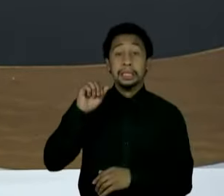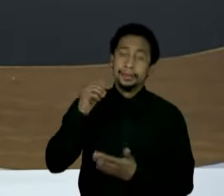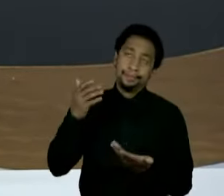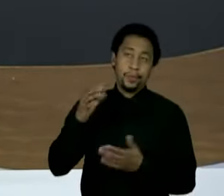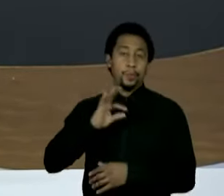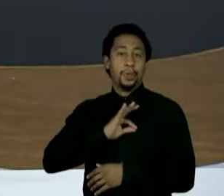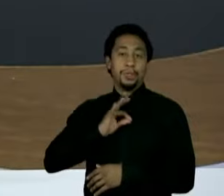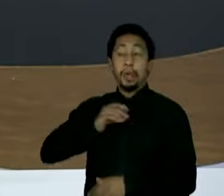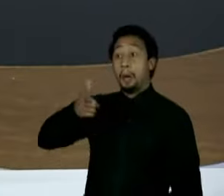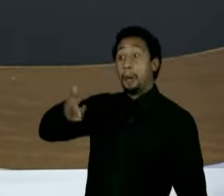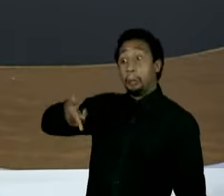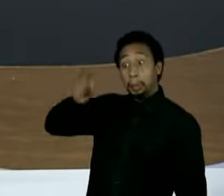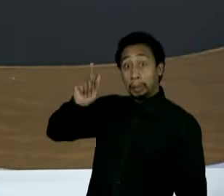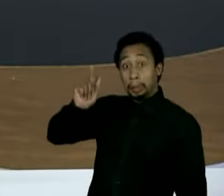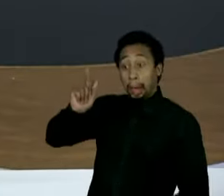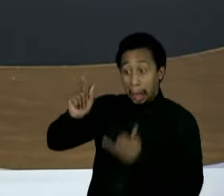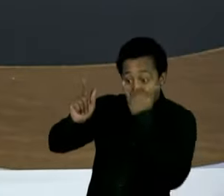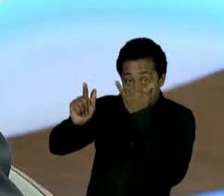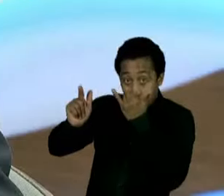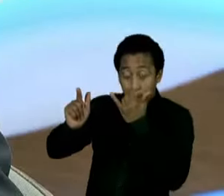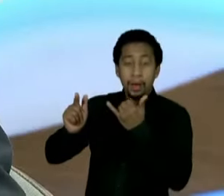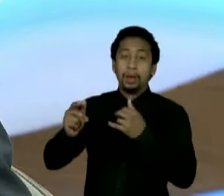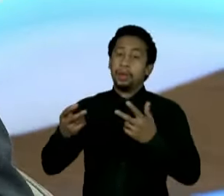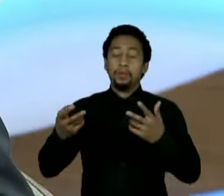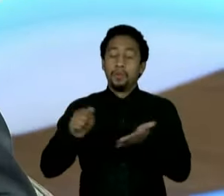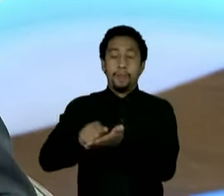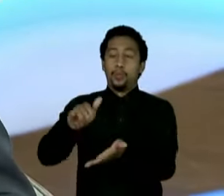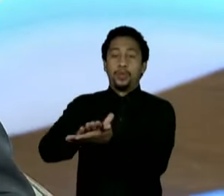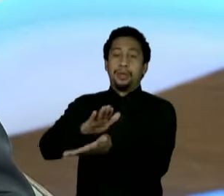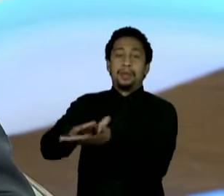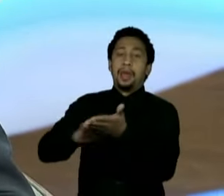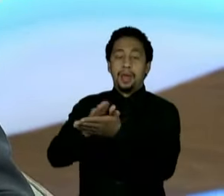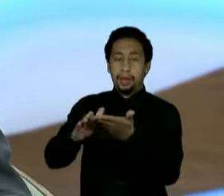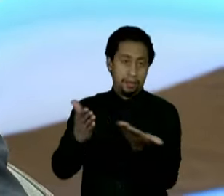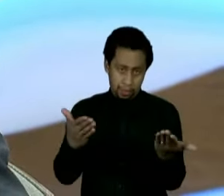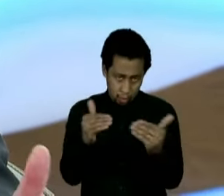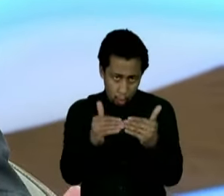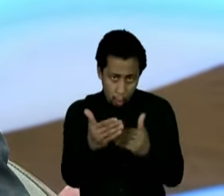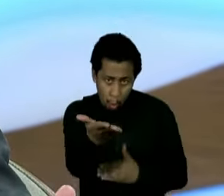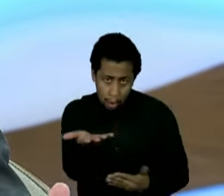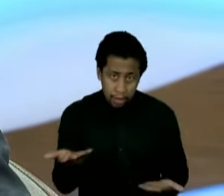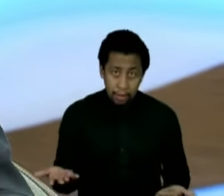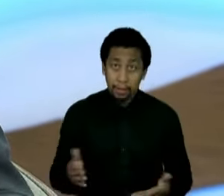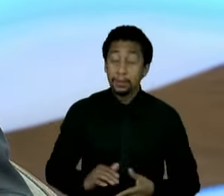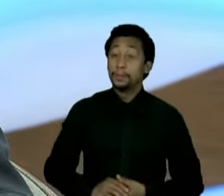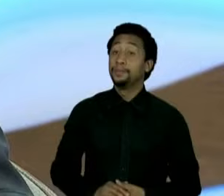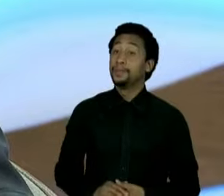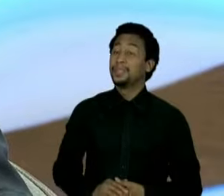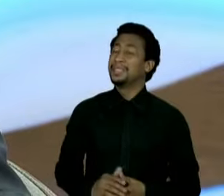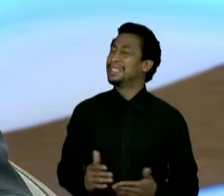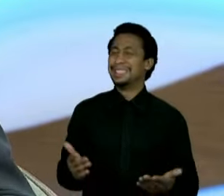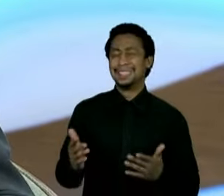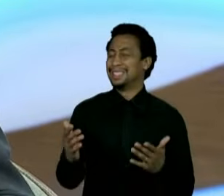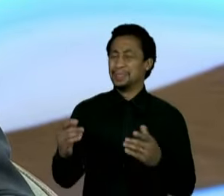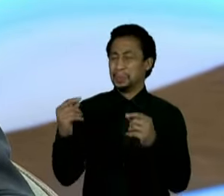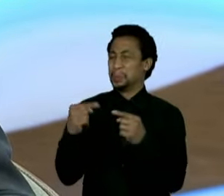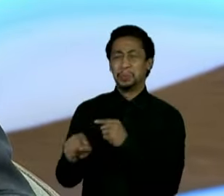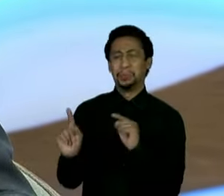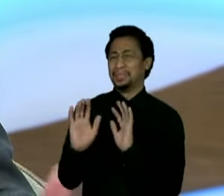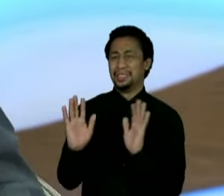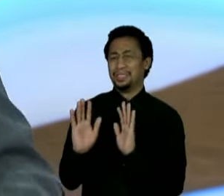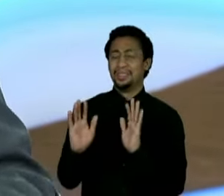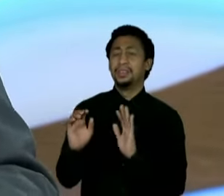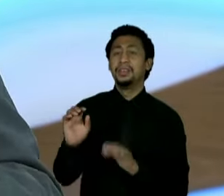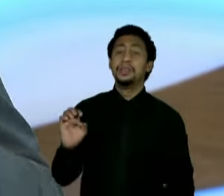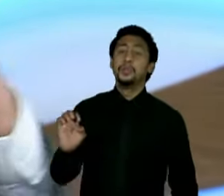disparem e matem alguém? Policiais e militares. Eu acho totalmente desnecessário e nem tem mais sentido. Eu volto a falar, São Paulo tem uma polícia militar